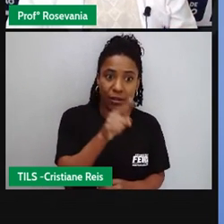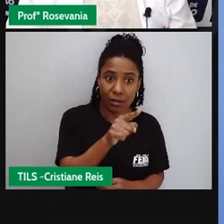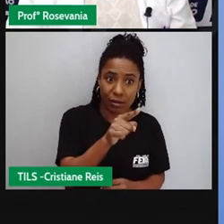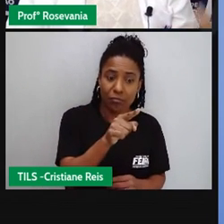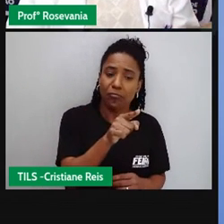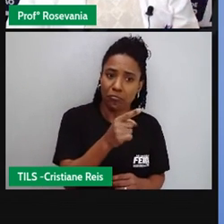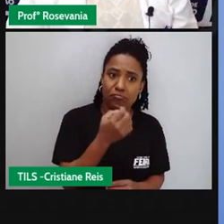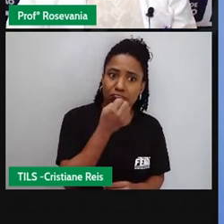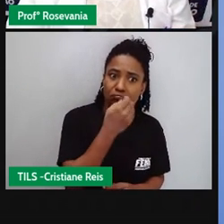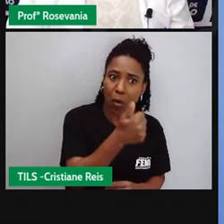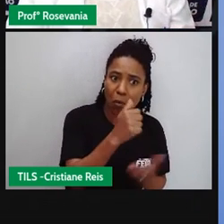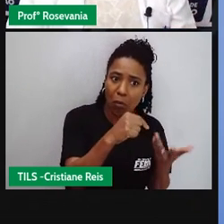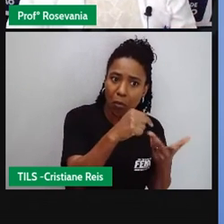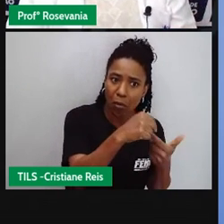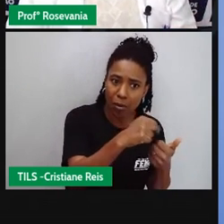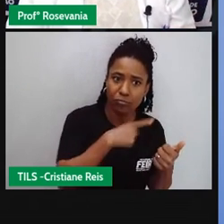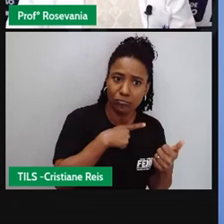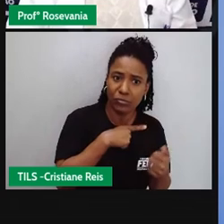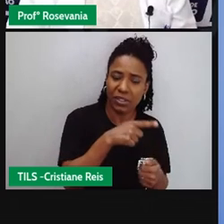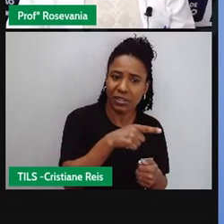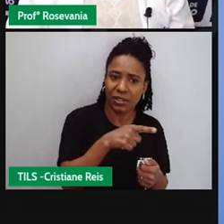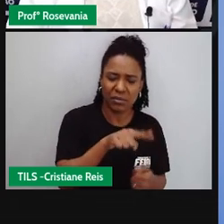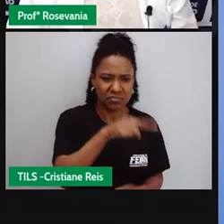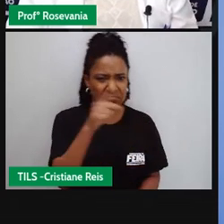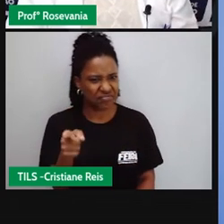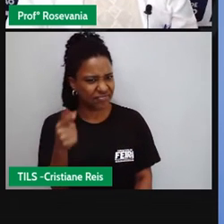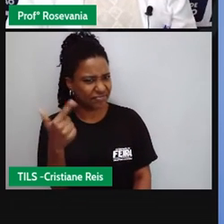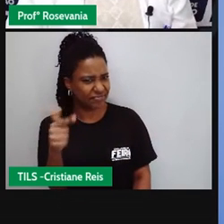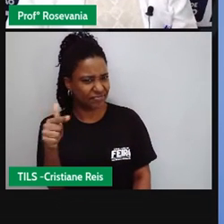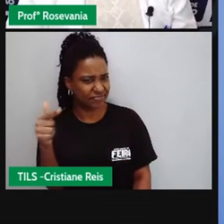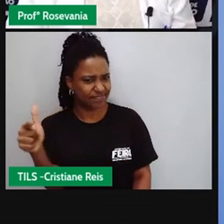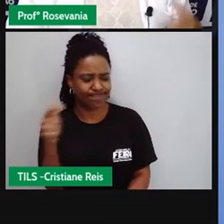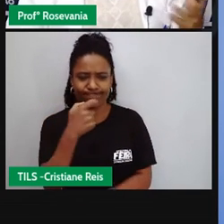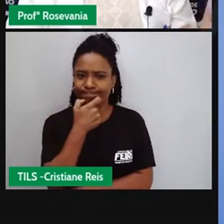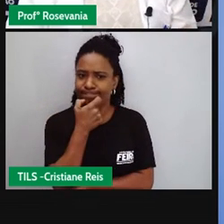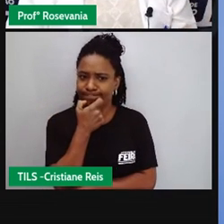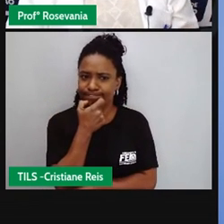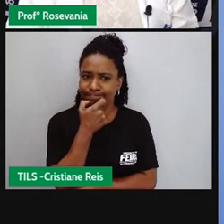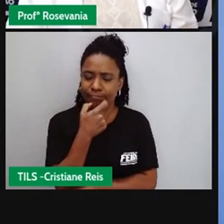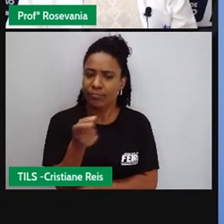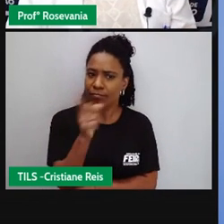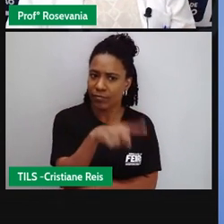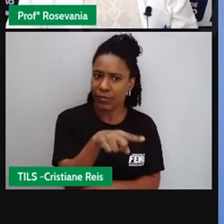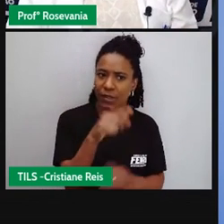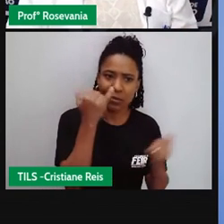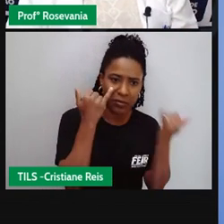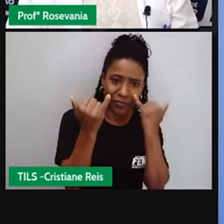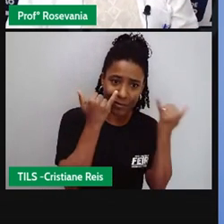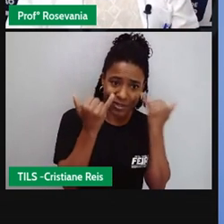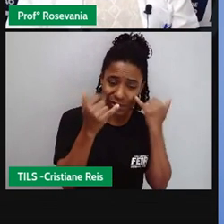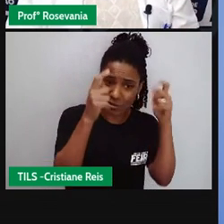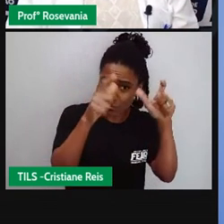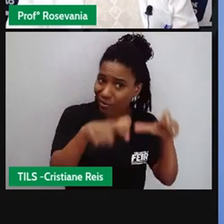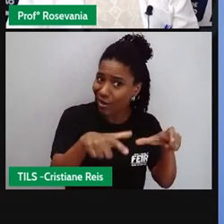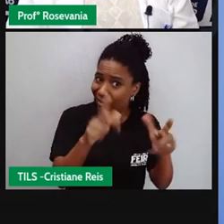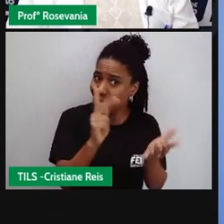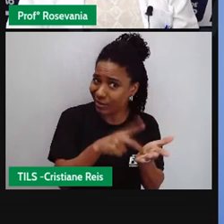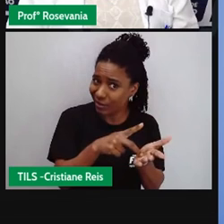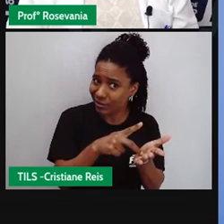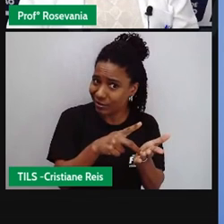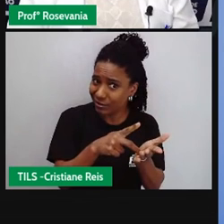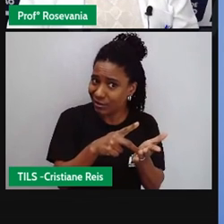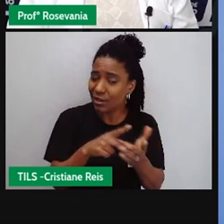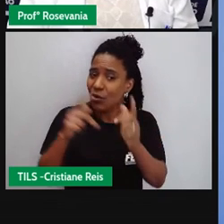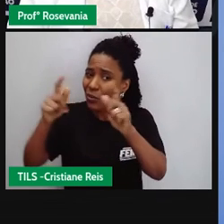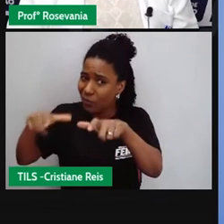antigas demais no meio de informações atuais, aquela informação aconteceu realmente naquele lugar, então você